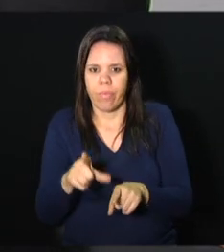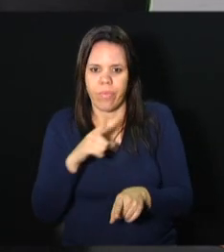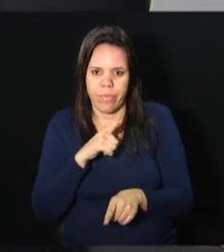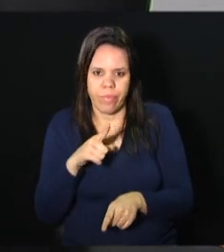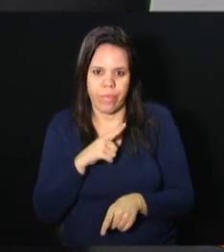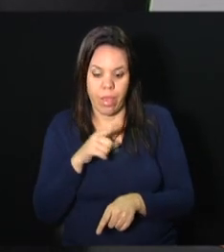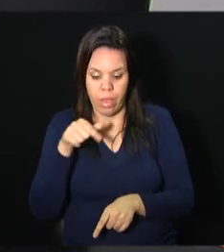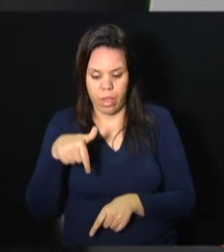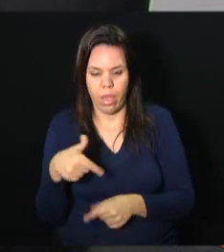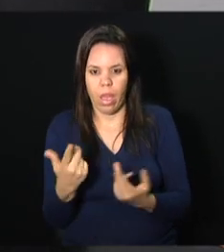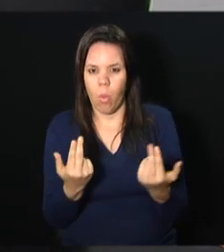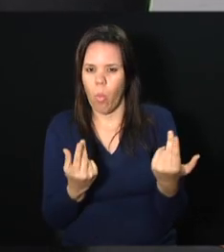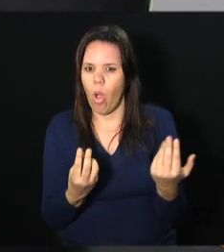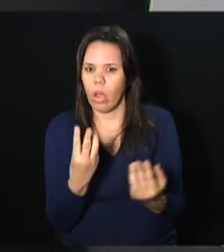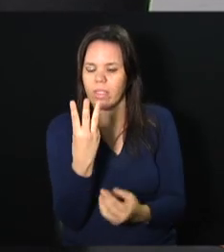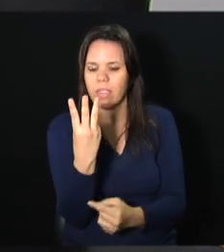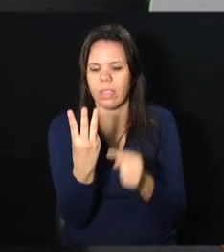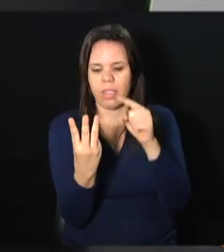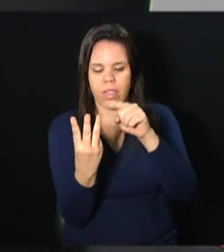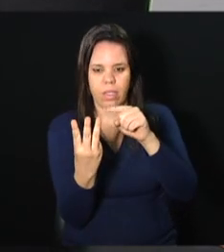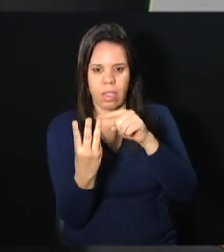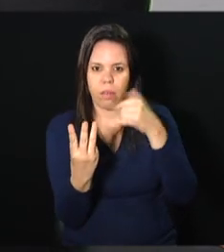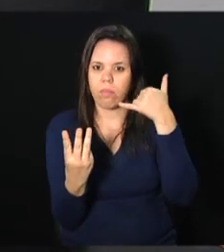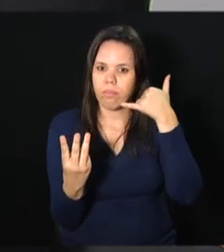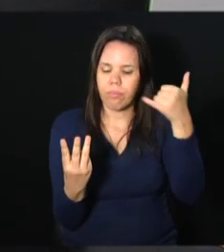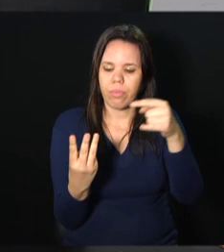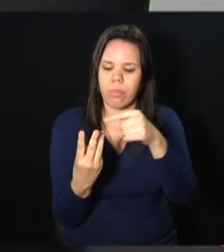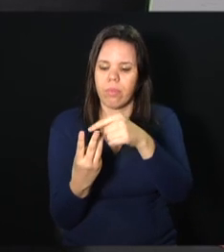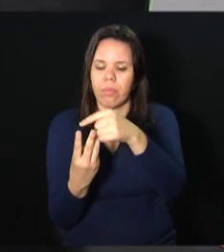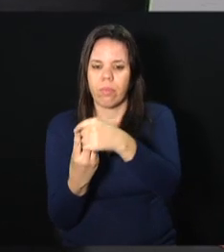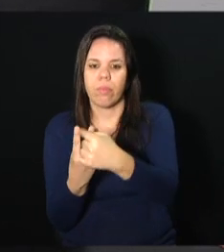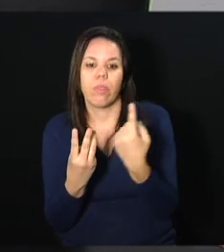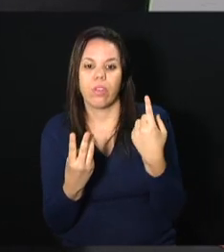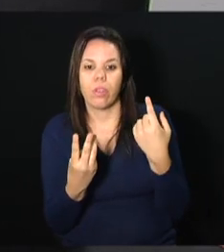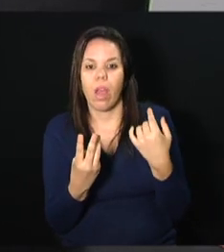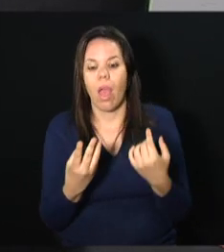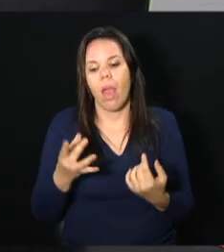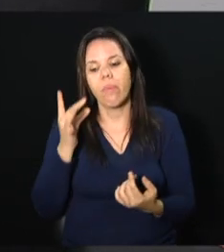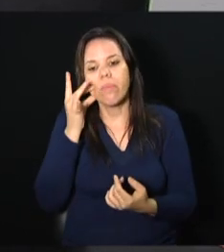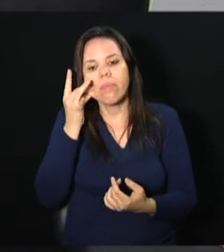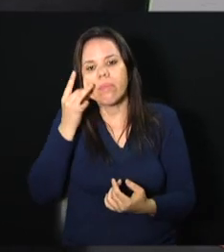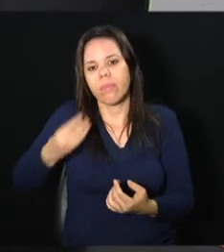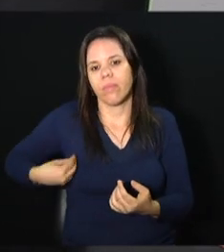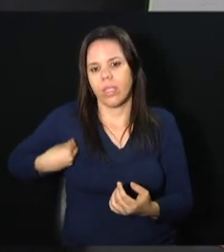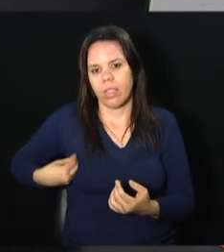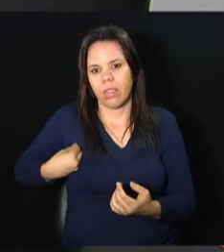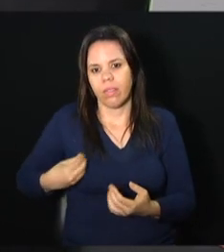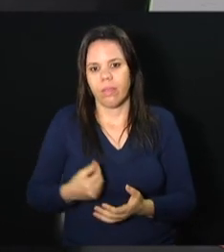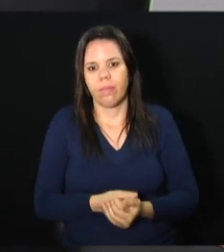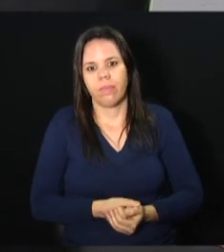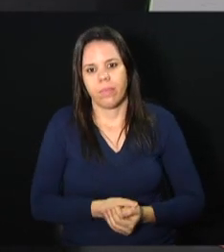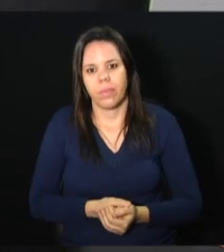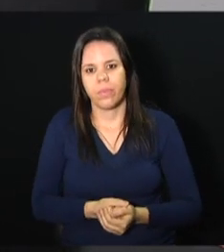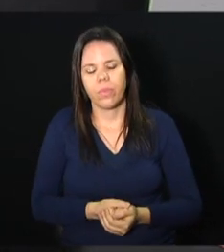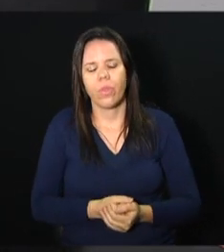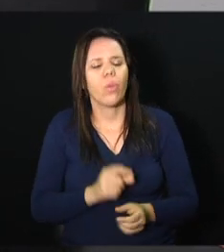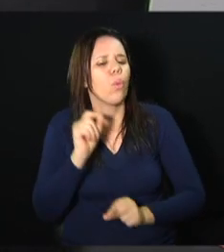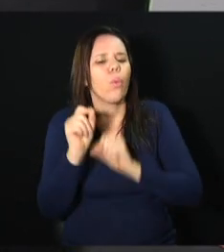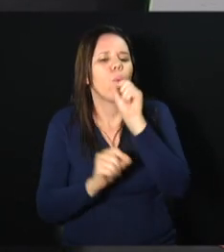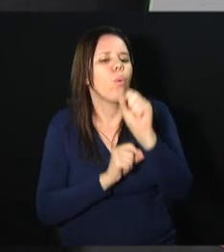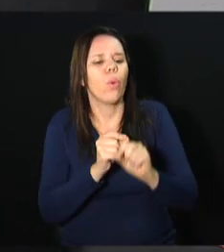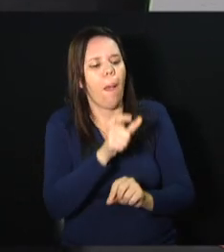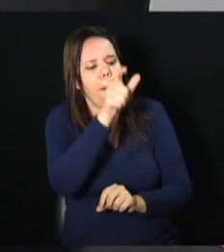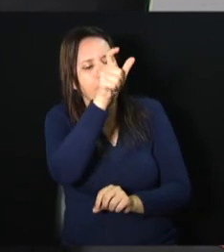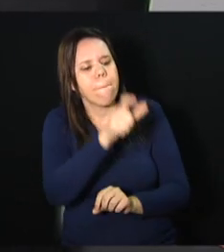chamo a terceira loja. São duas lojas presenciais e uma terceira, que eu acho que ela não é presencial, é a virtual. O empreendedor